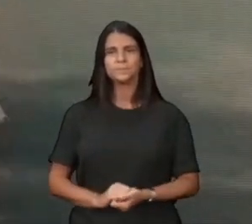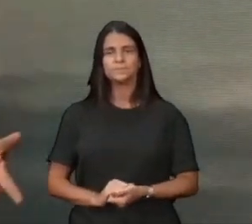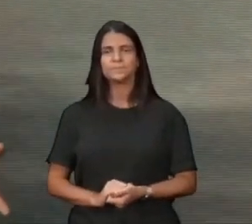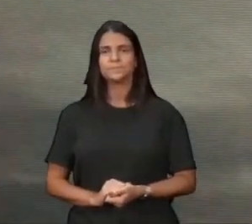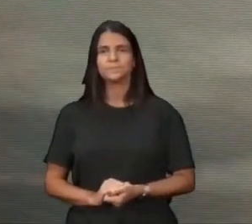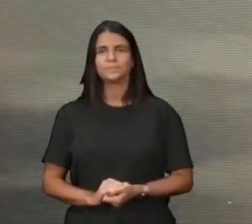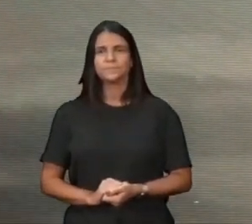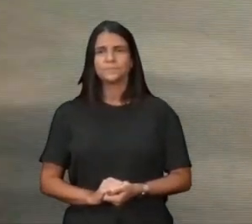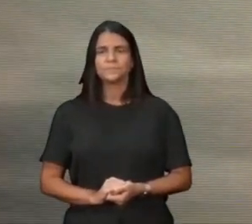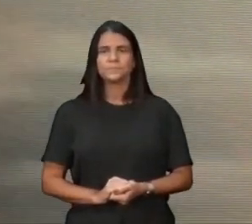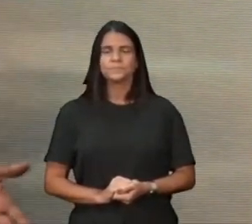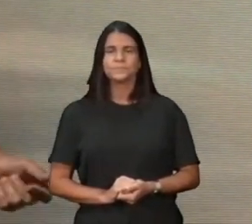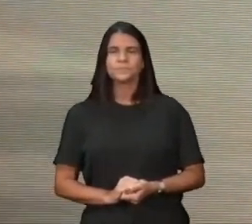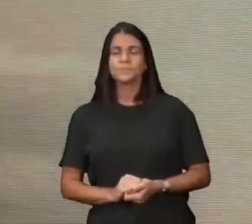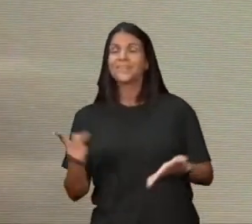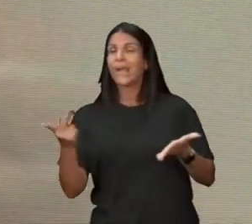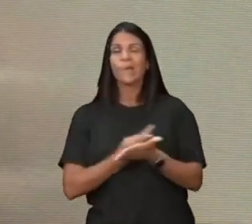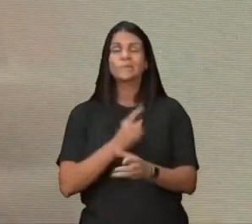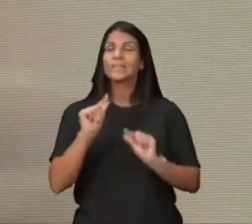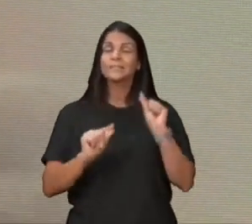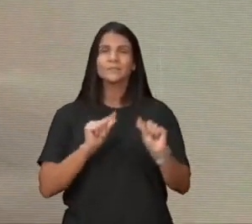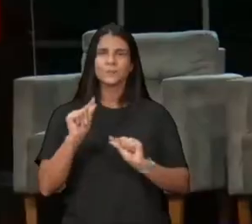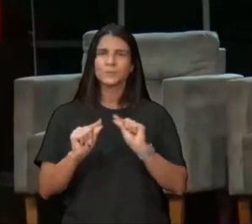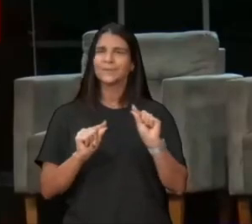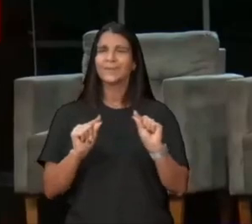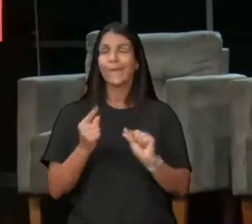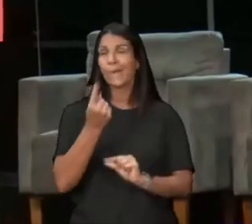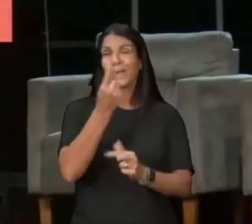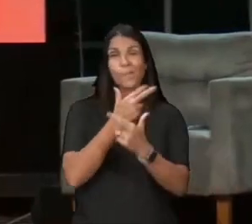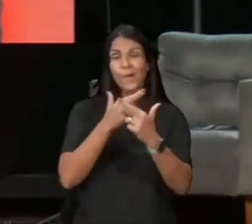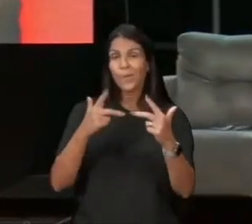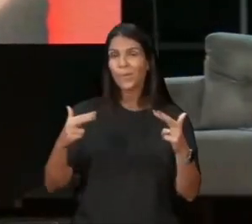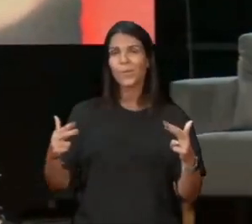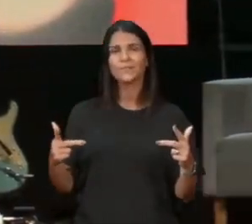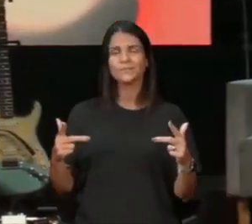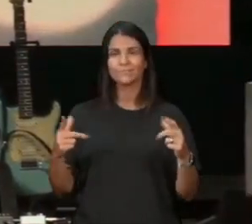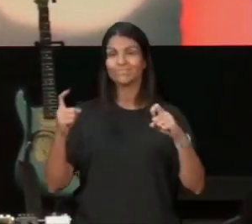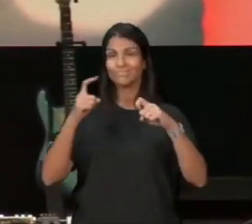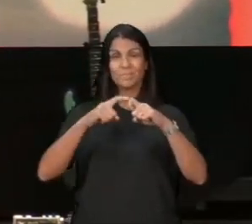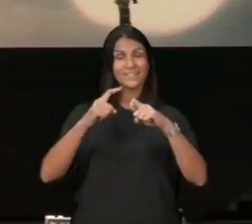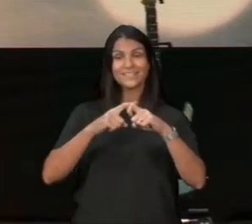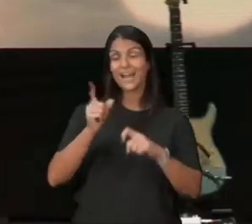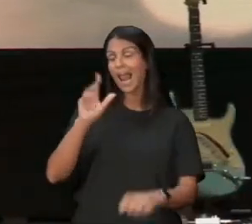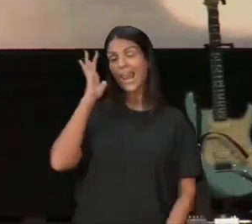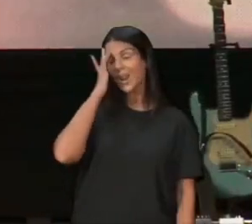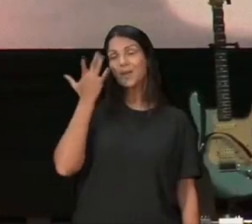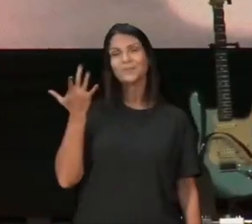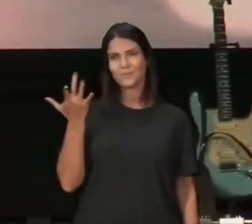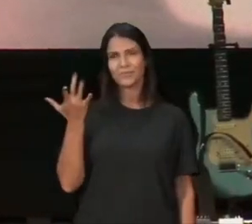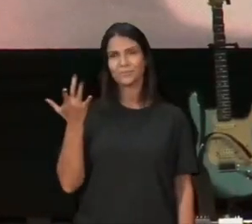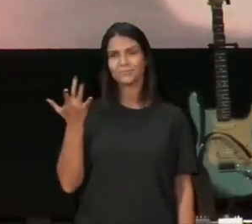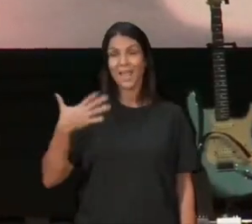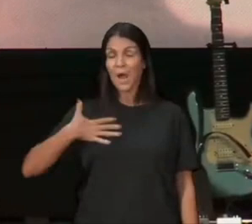e acontece uma coisa aqui, que a medicina não resolveu, o centurião, tinha um servo, e diz o texto, que ele gostava